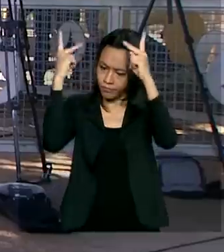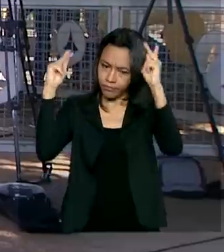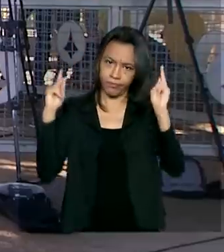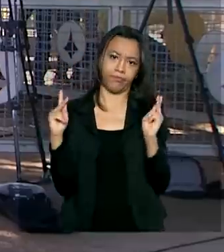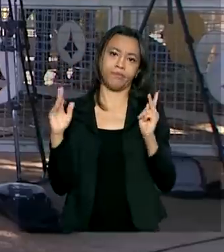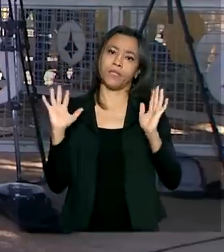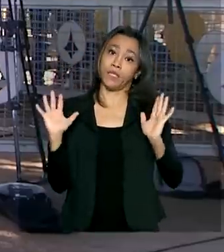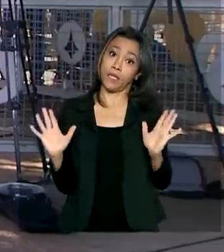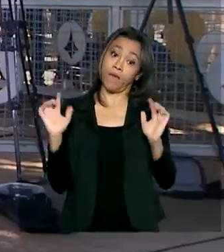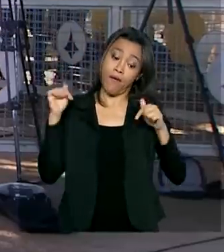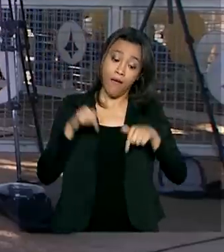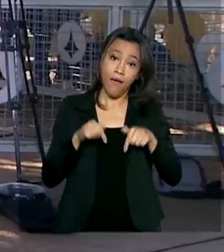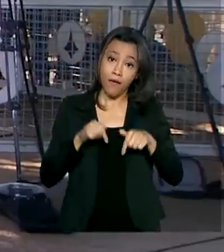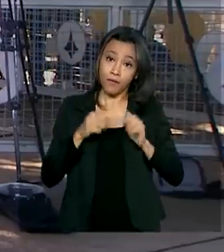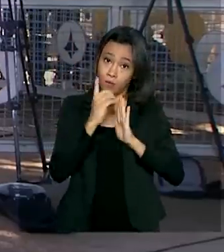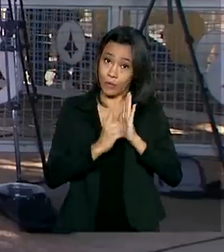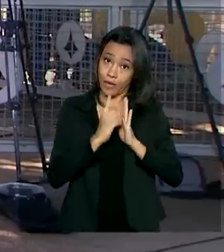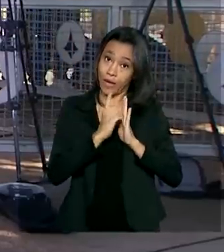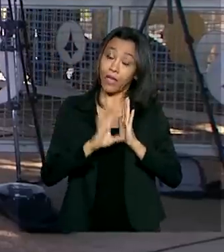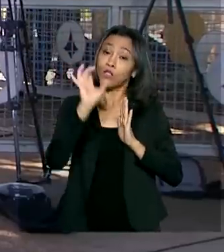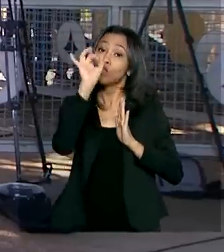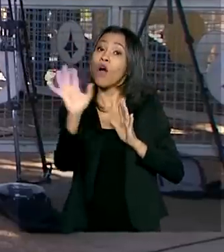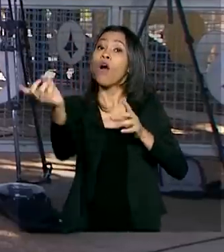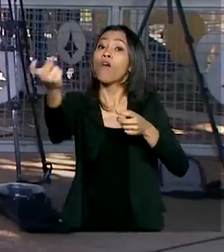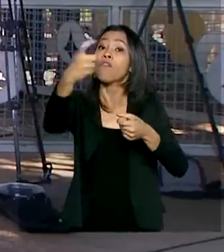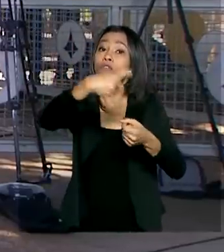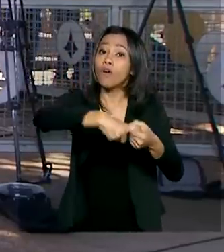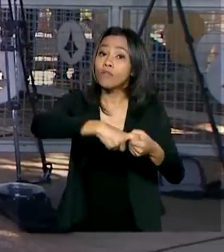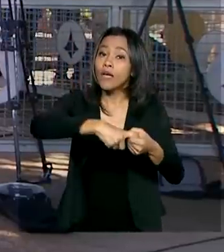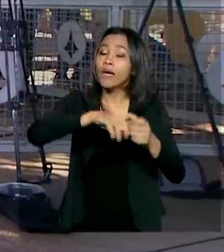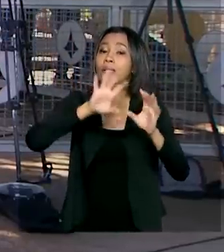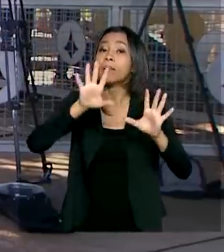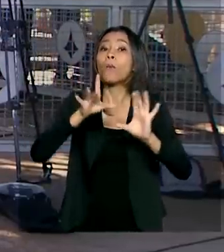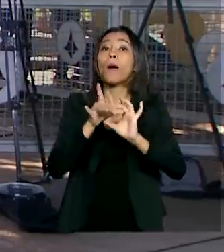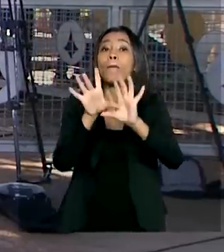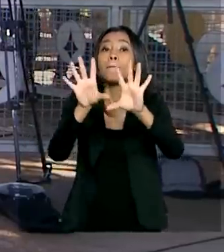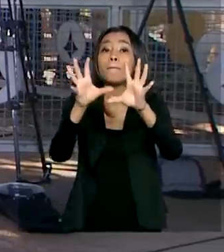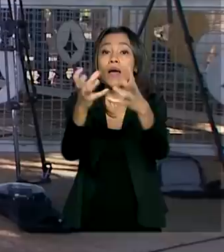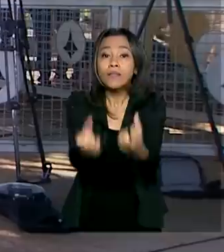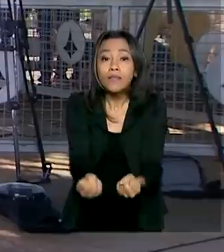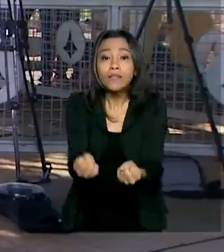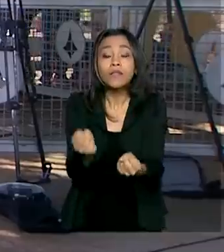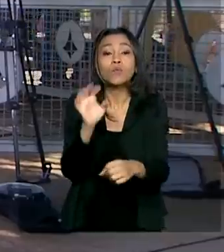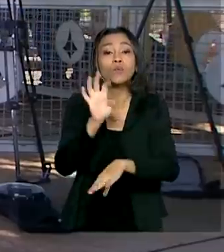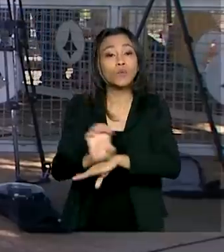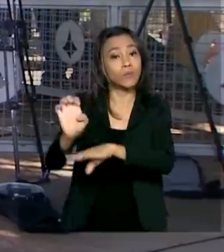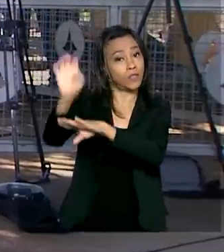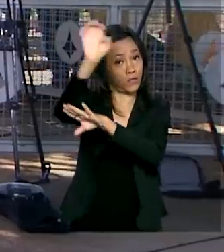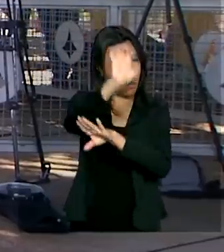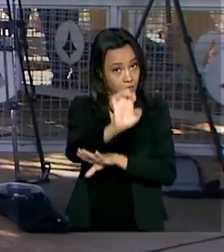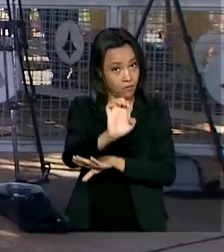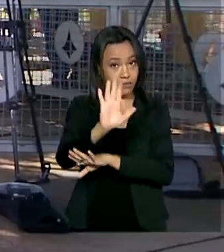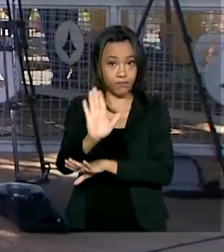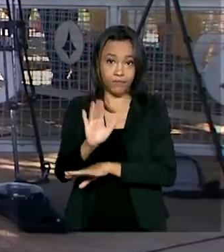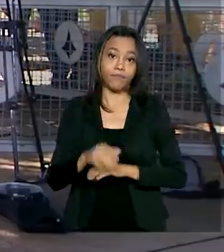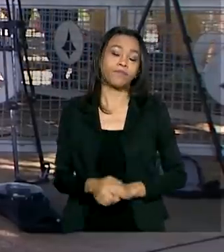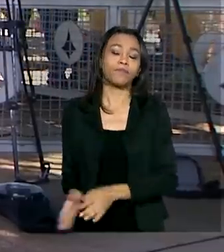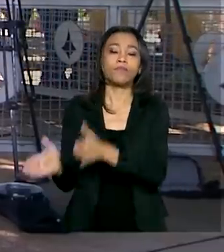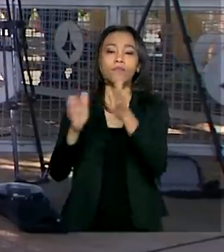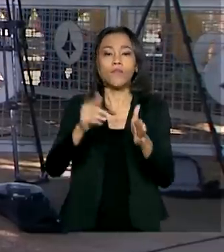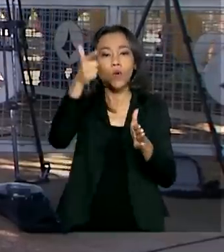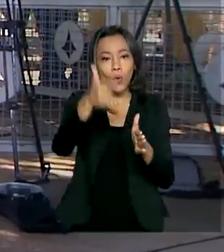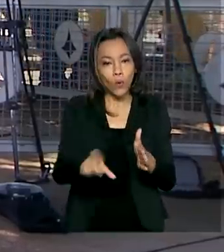Então essas atividades só podem voltar a funcionar com autorização local. E hoje tem mais uma reunião do